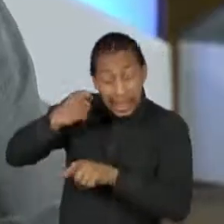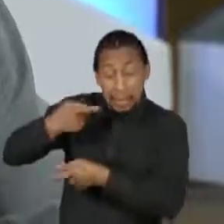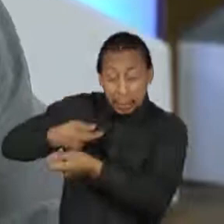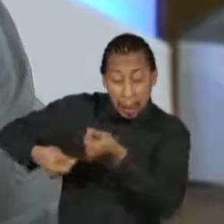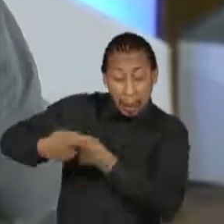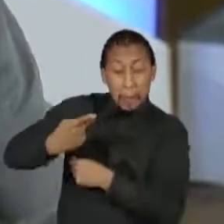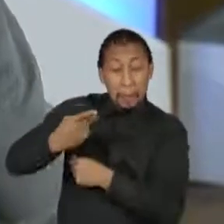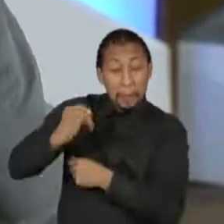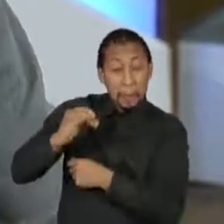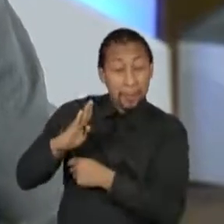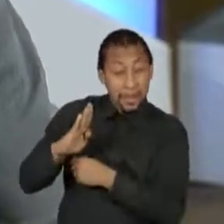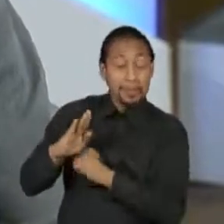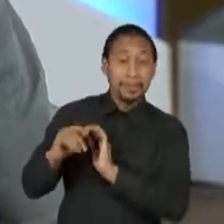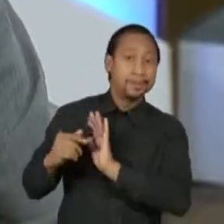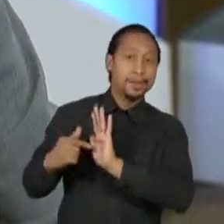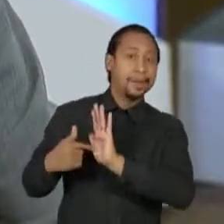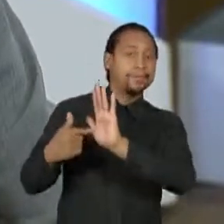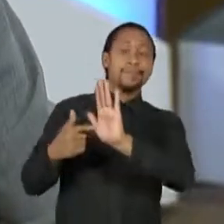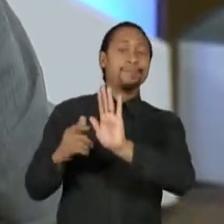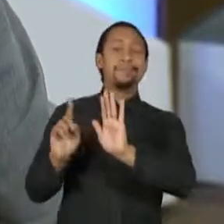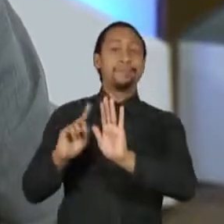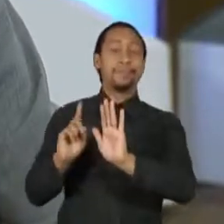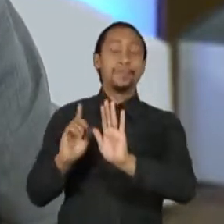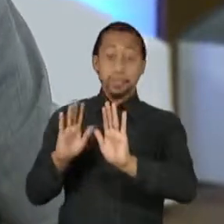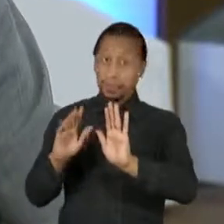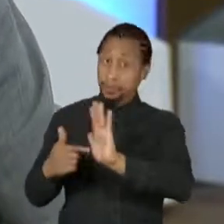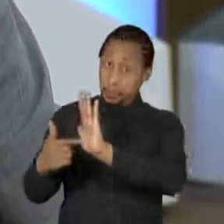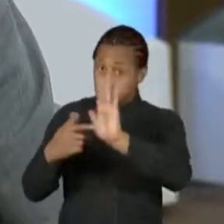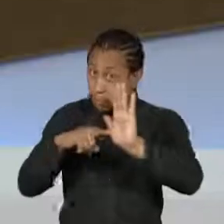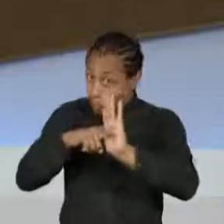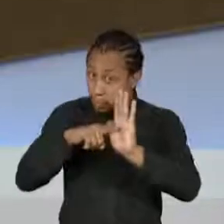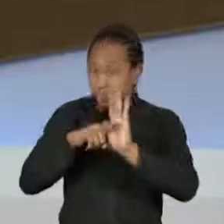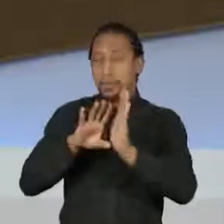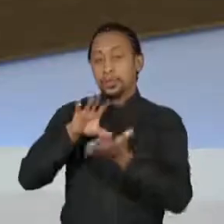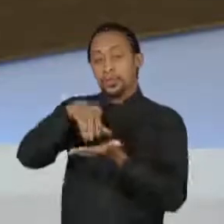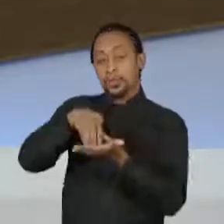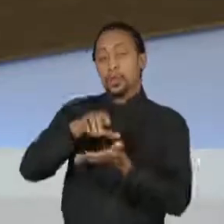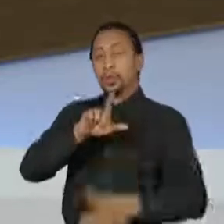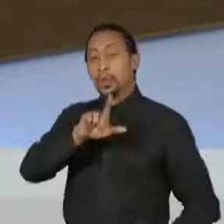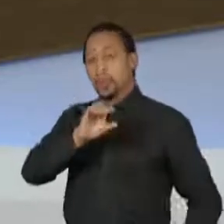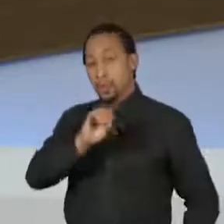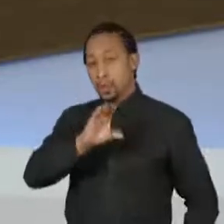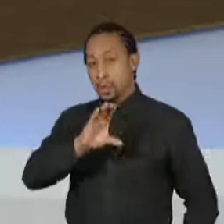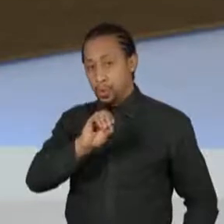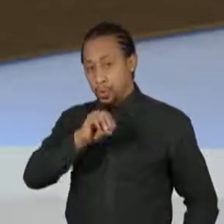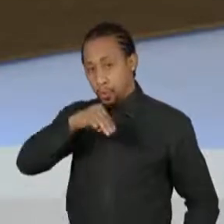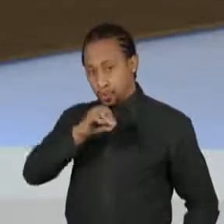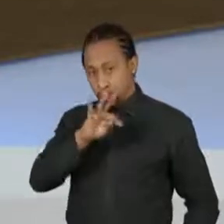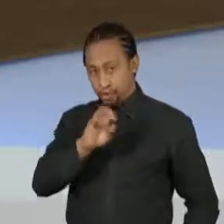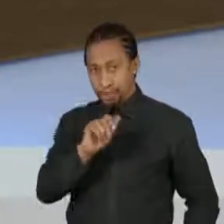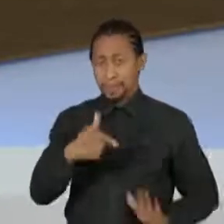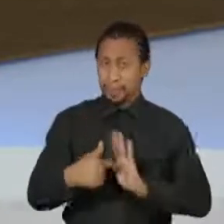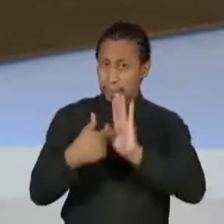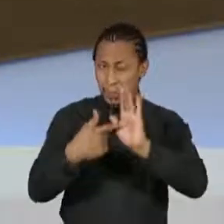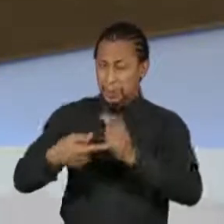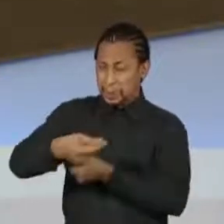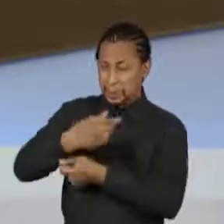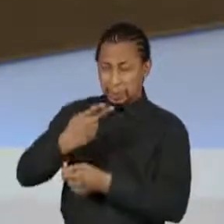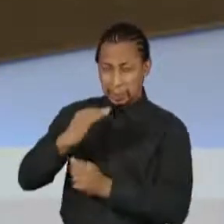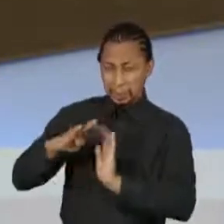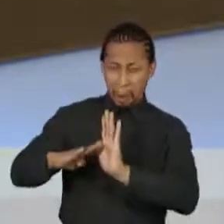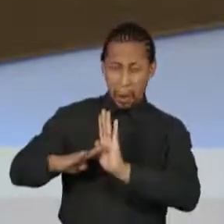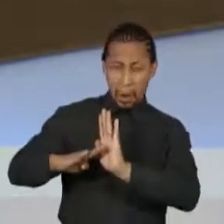população negra, nós injetamos 1,7 trilhões ao ano no PIB nacional. Se nós formássemos um país, nós seríamos o 11º país